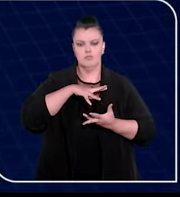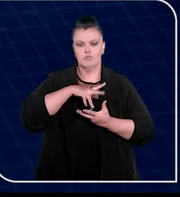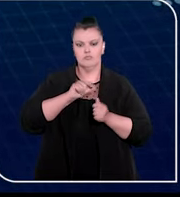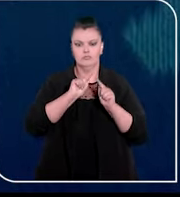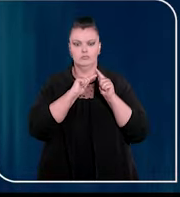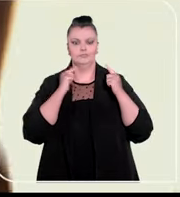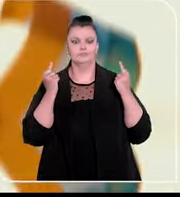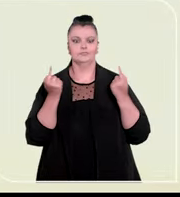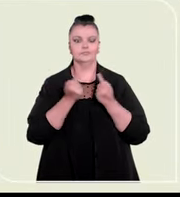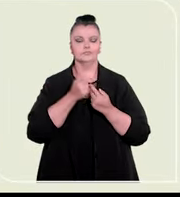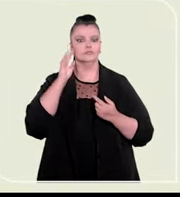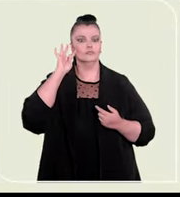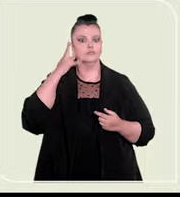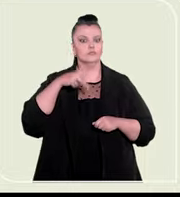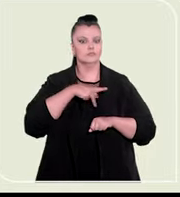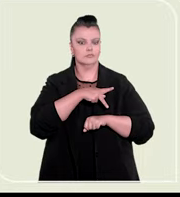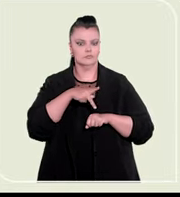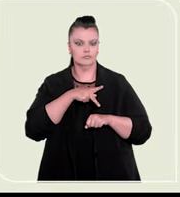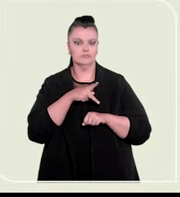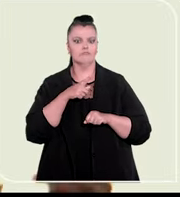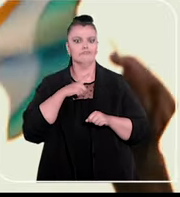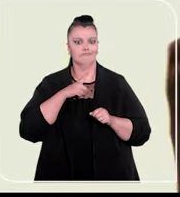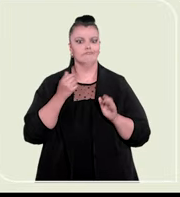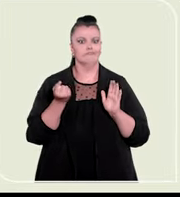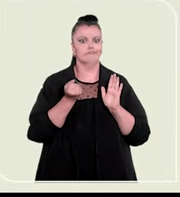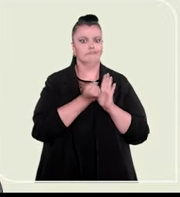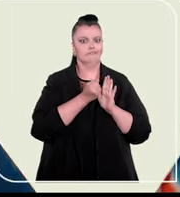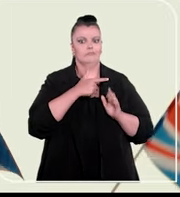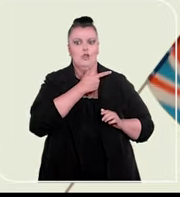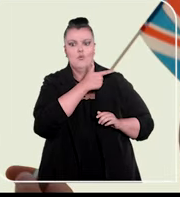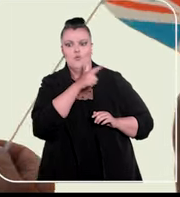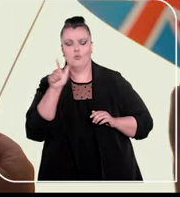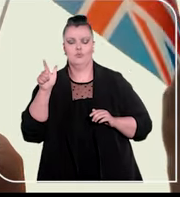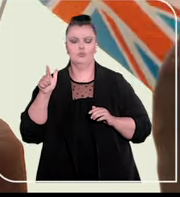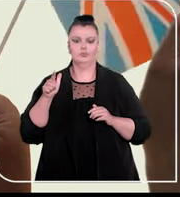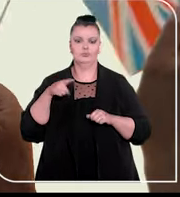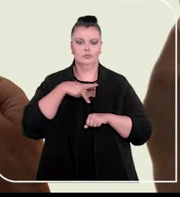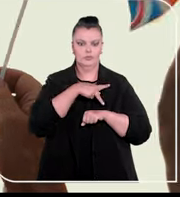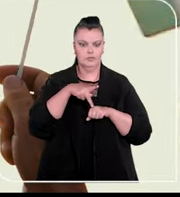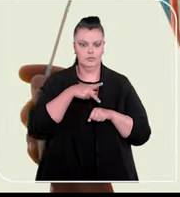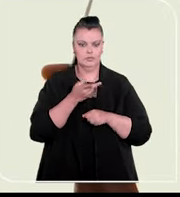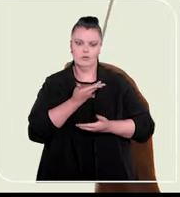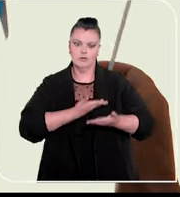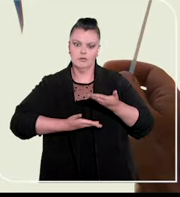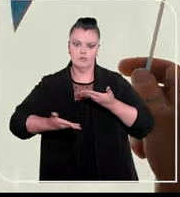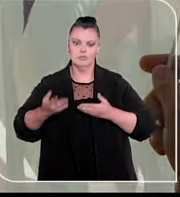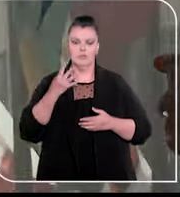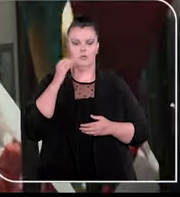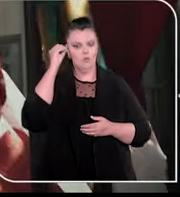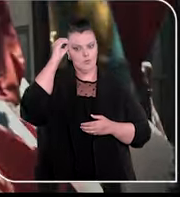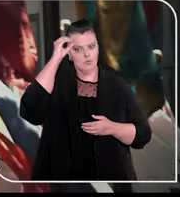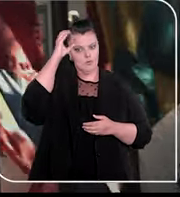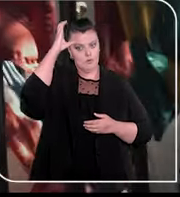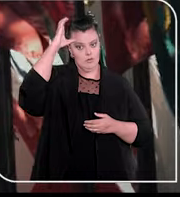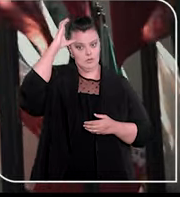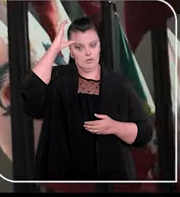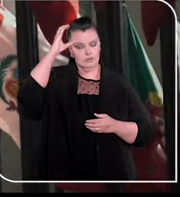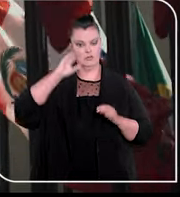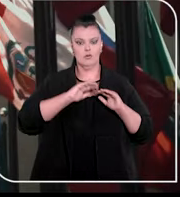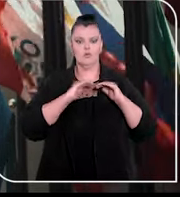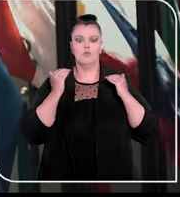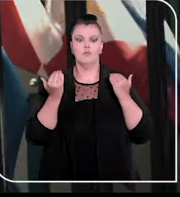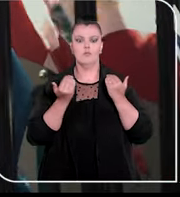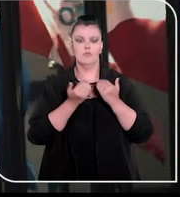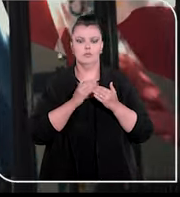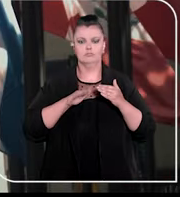globalizado, as decisões de um país podem impactar outros e, por isso, compartilhar esse conhecimento permite, por exemplo, que